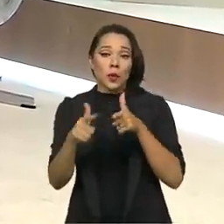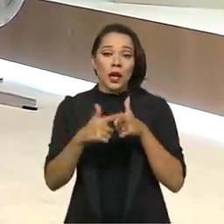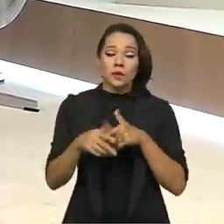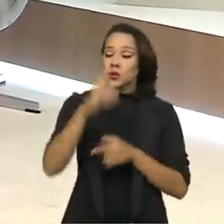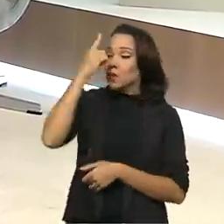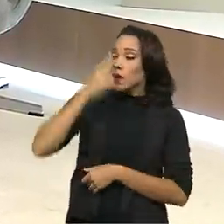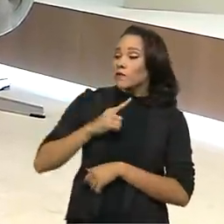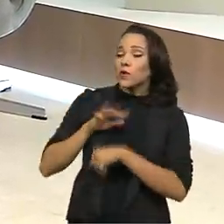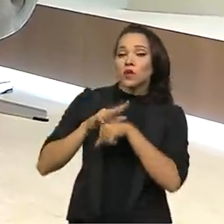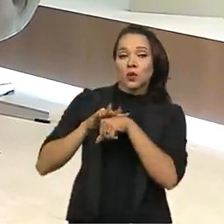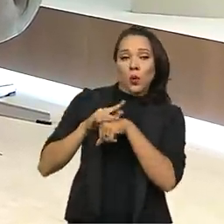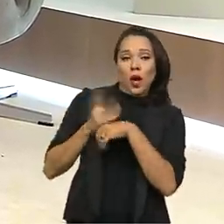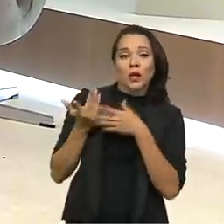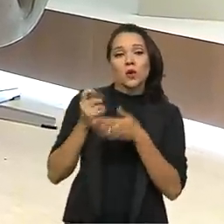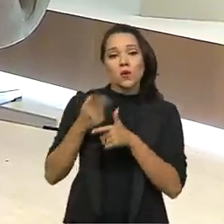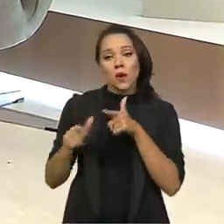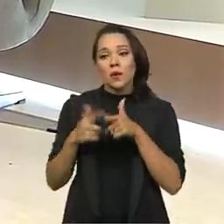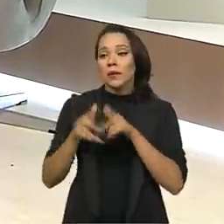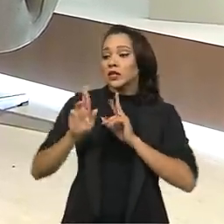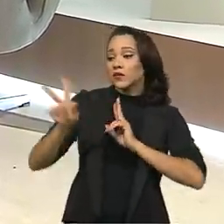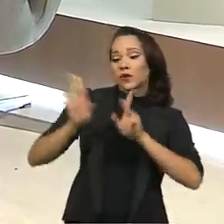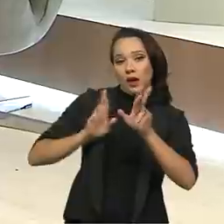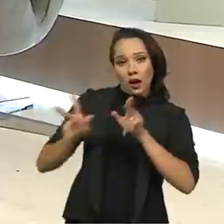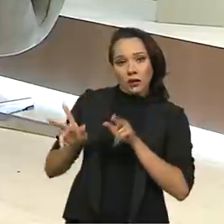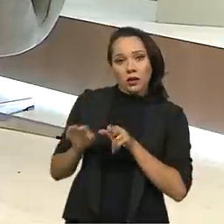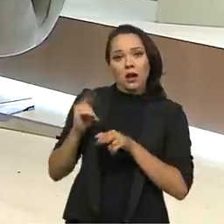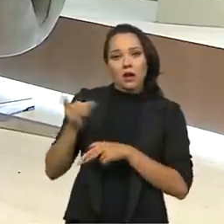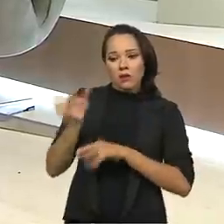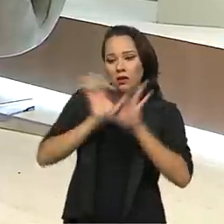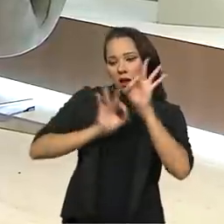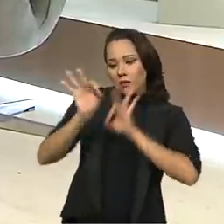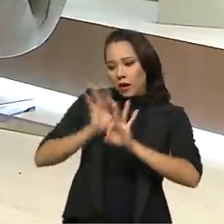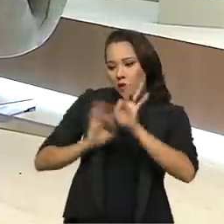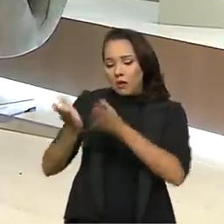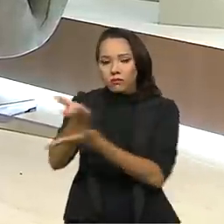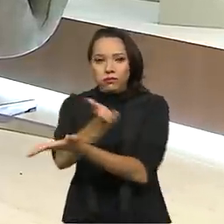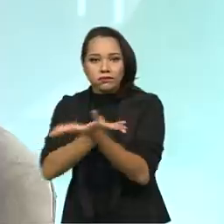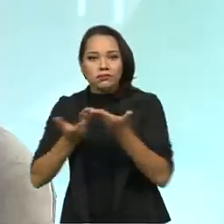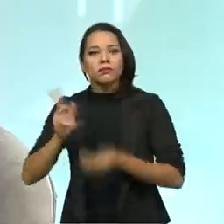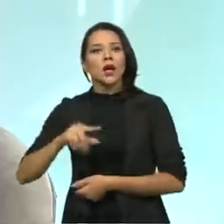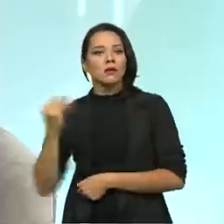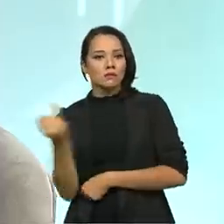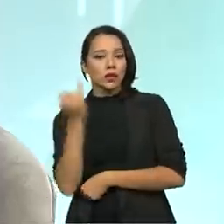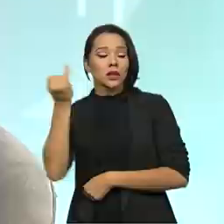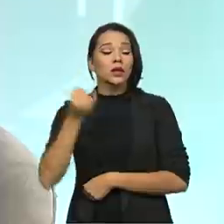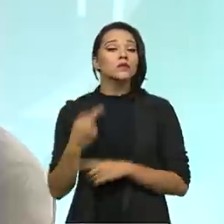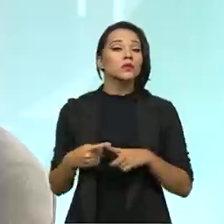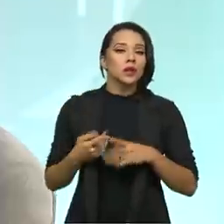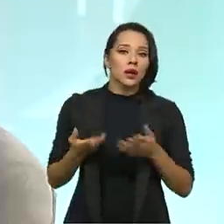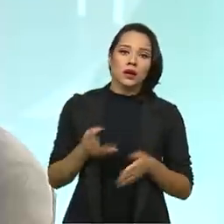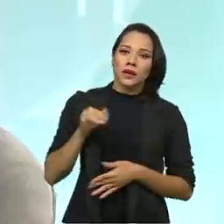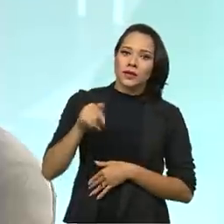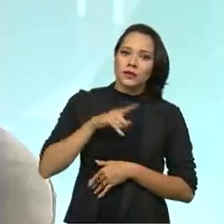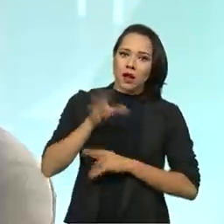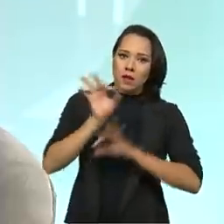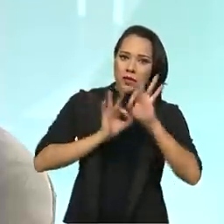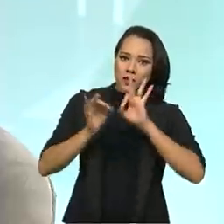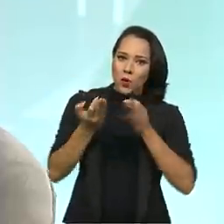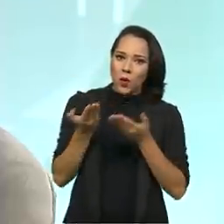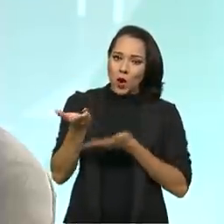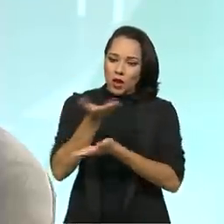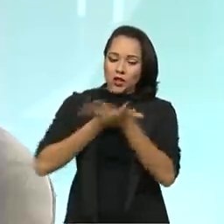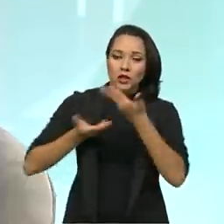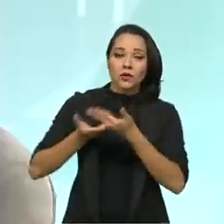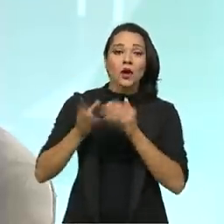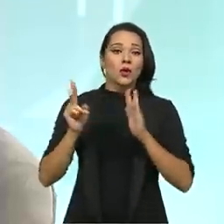existem, o perfil epidemiológico é diferente. Então, essa construção coletiva, ela é importante. Mesmo porque, quando a gente tem a construção coletiva, o indígena